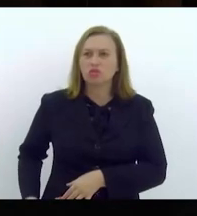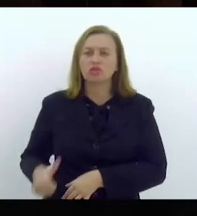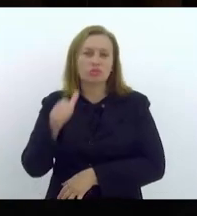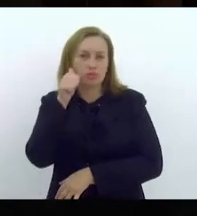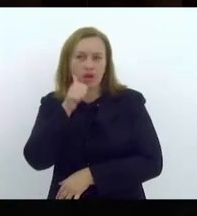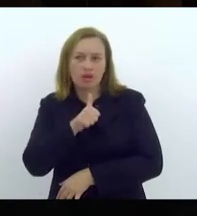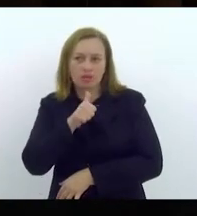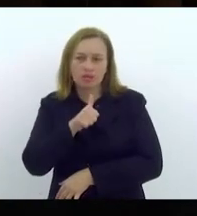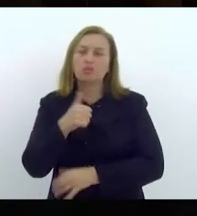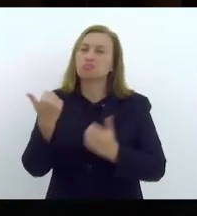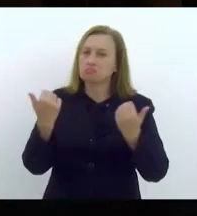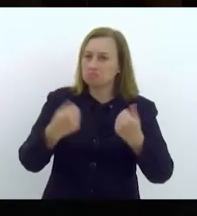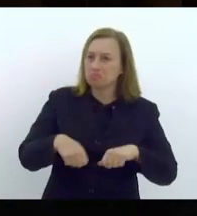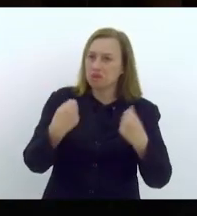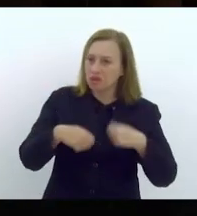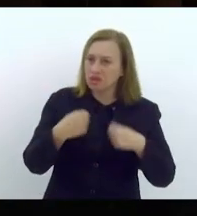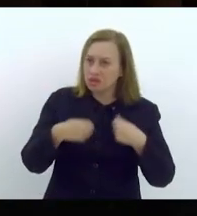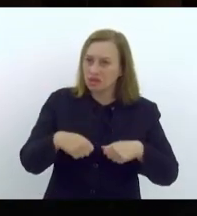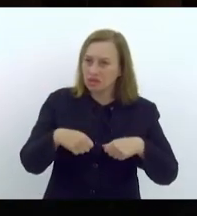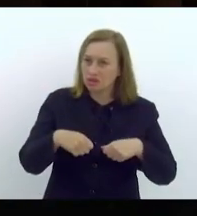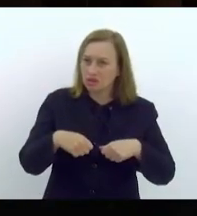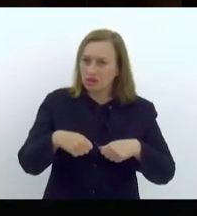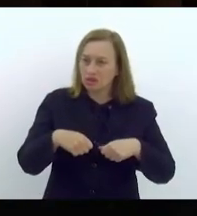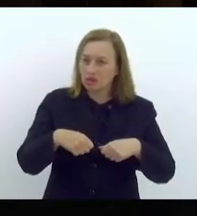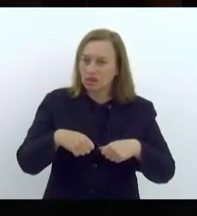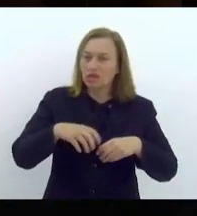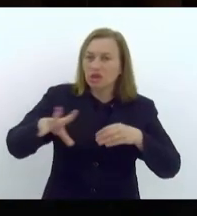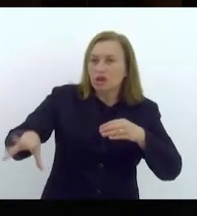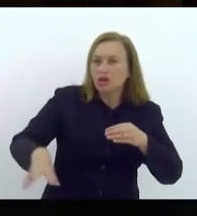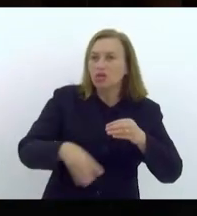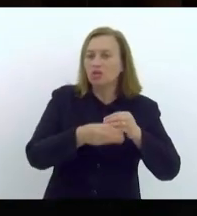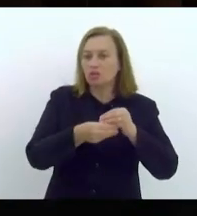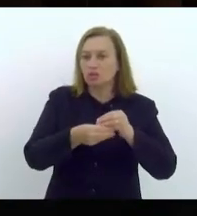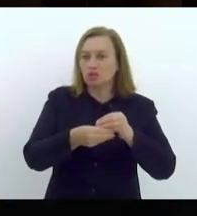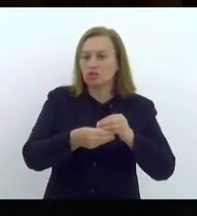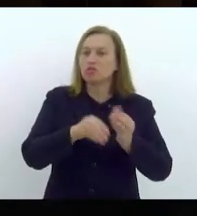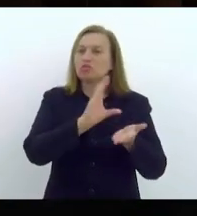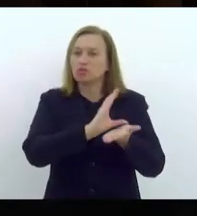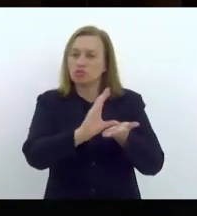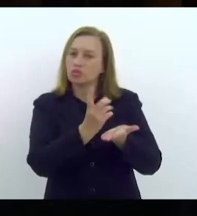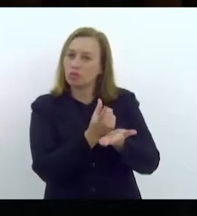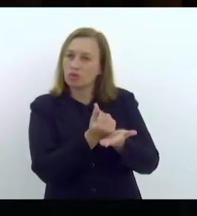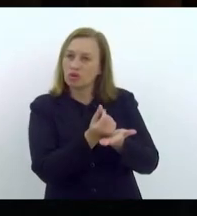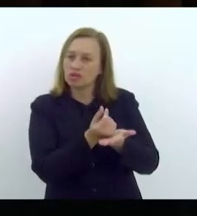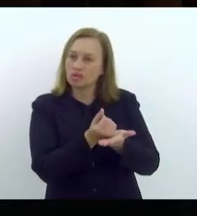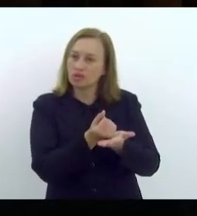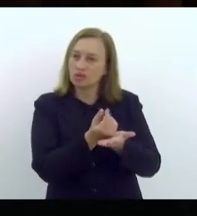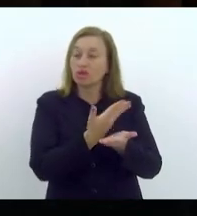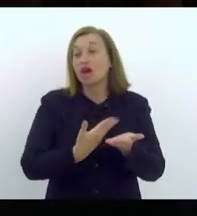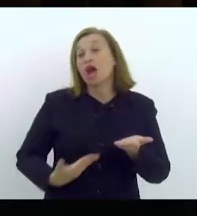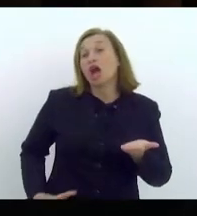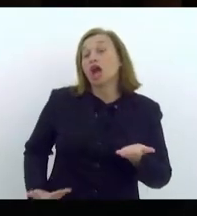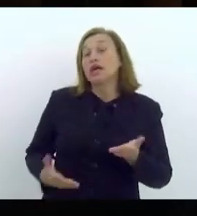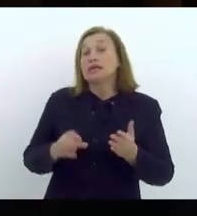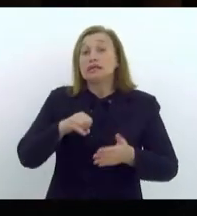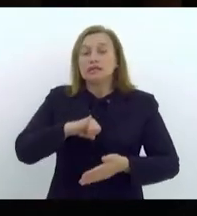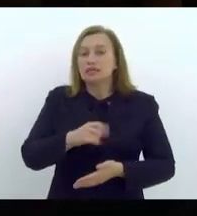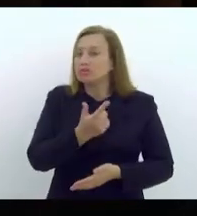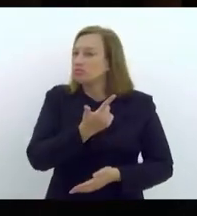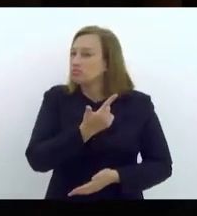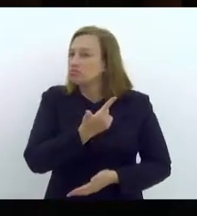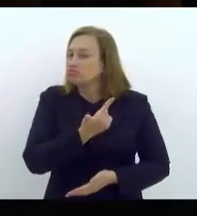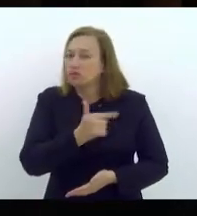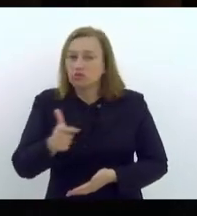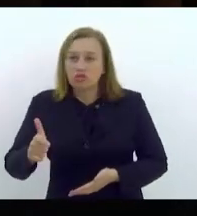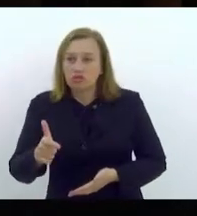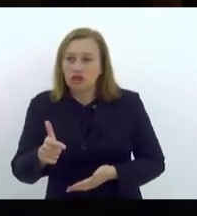mulheres precisam estar no orçamento público. Senão, só vão virar palavras vazias, porque